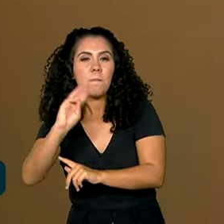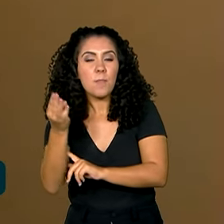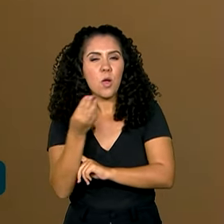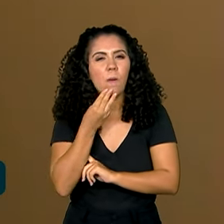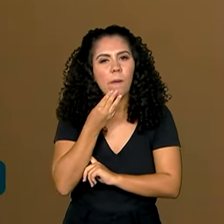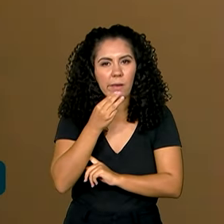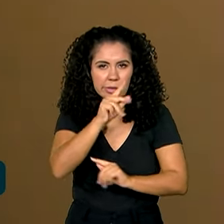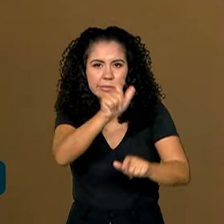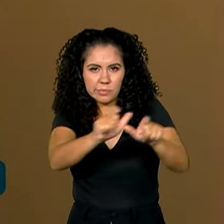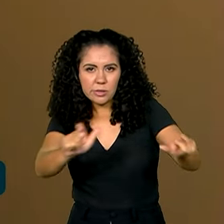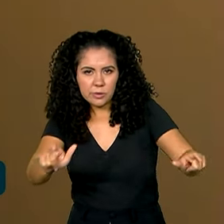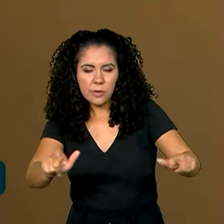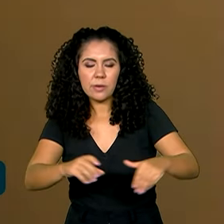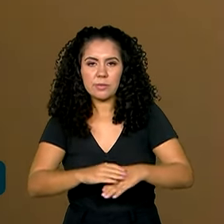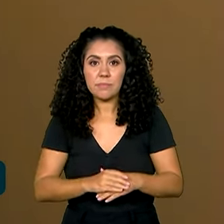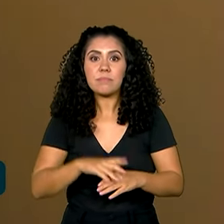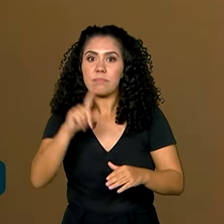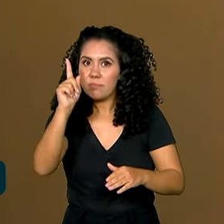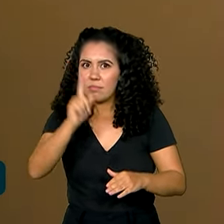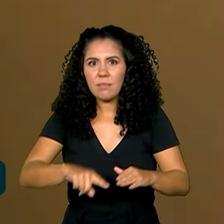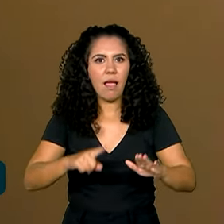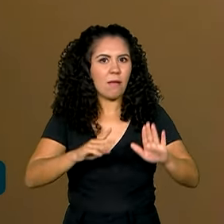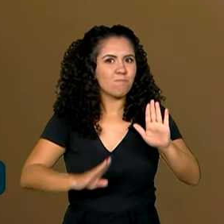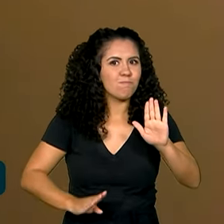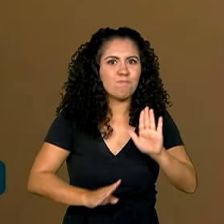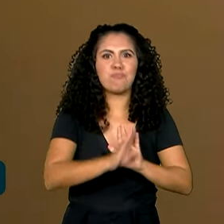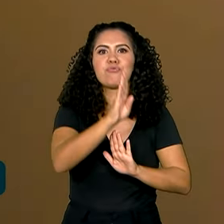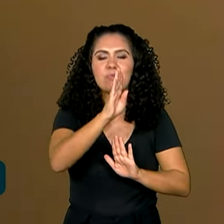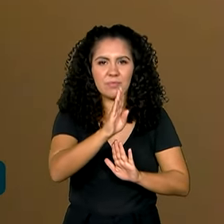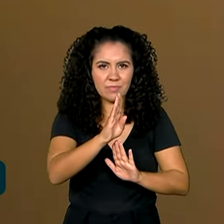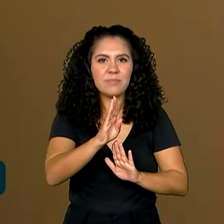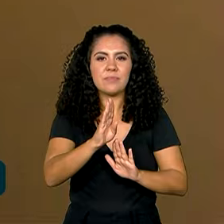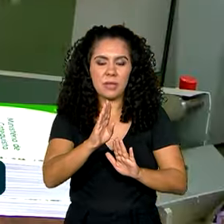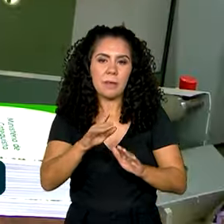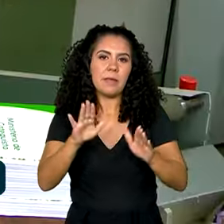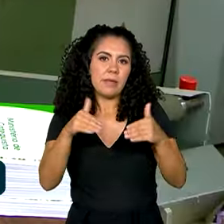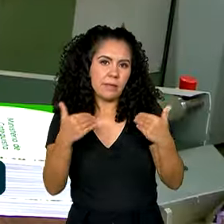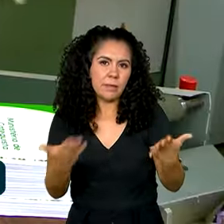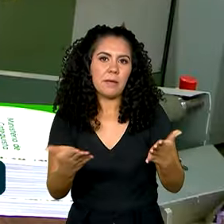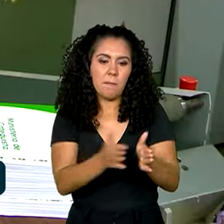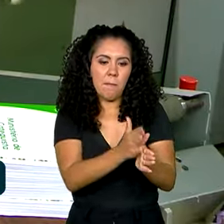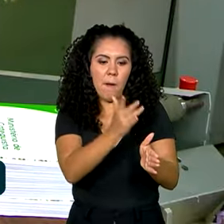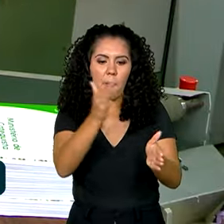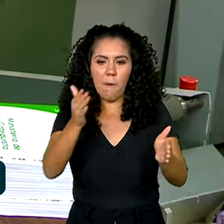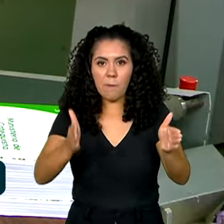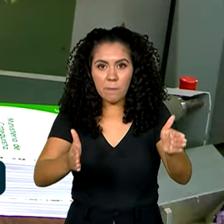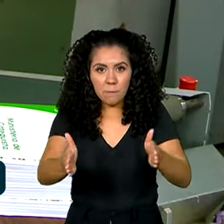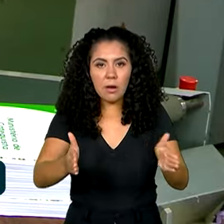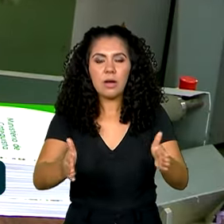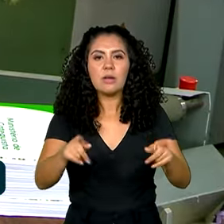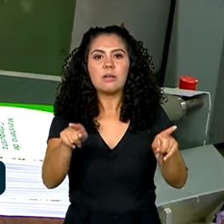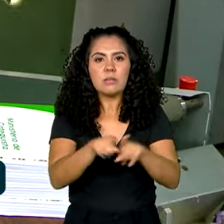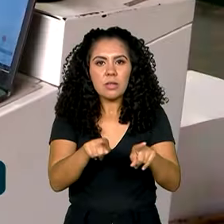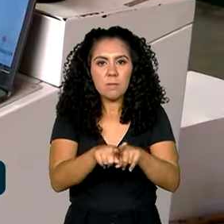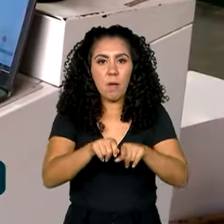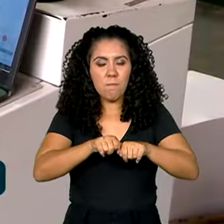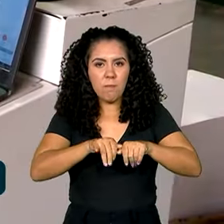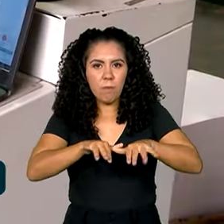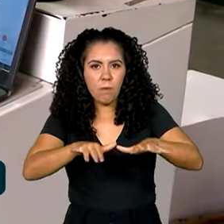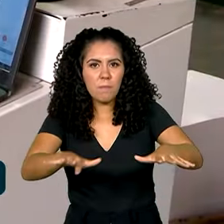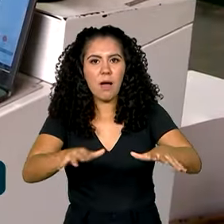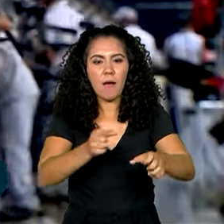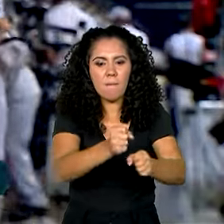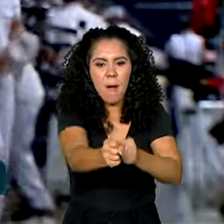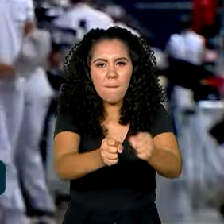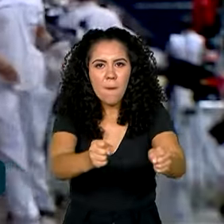É um recorde dessa série e nesse processo de expansão da ocupação